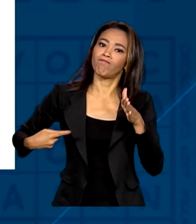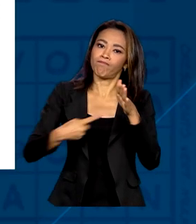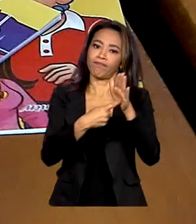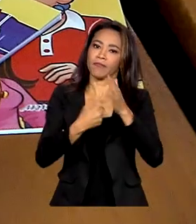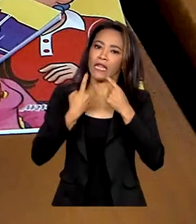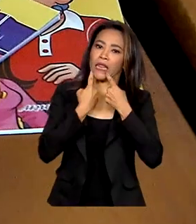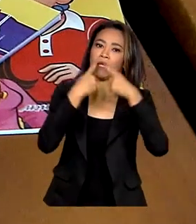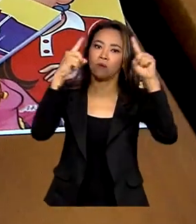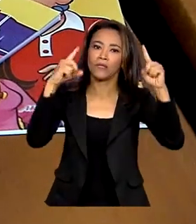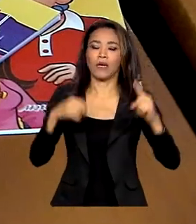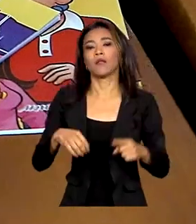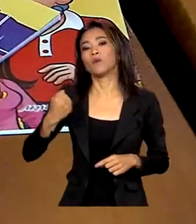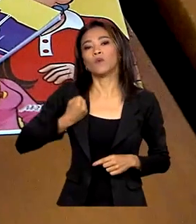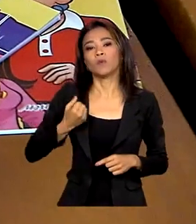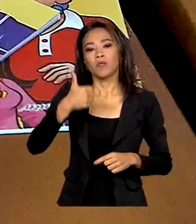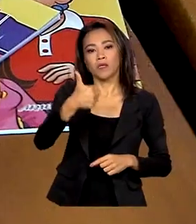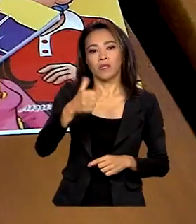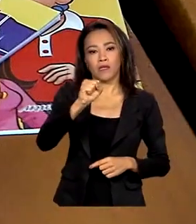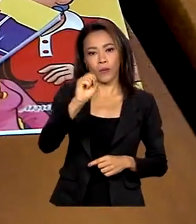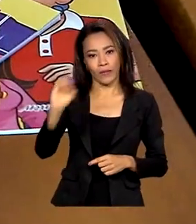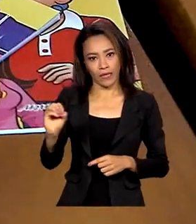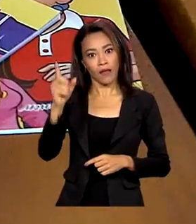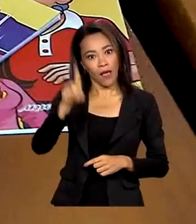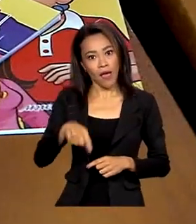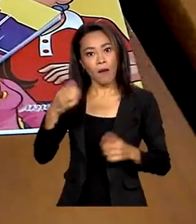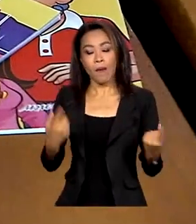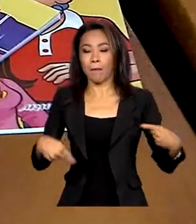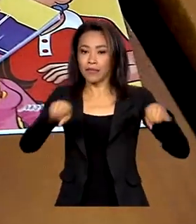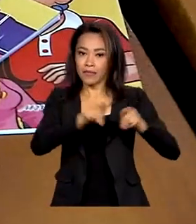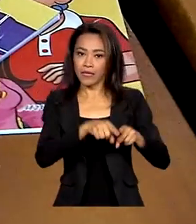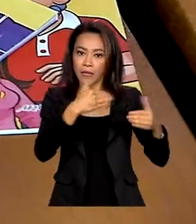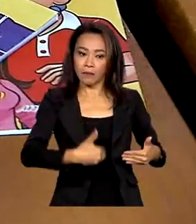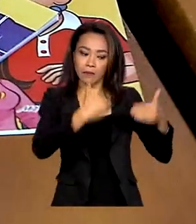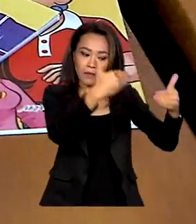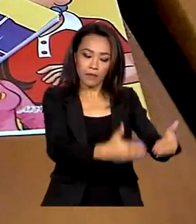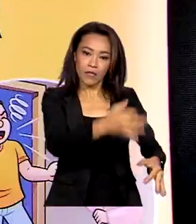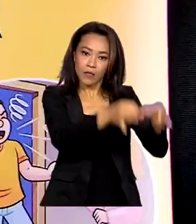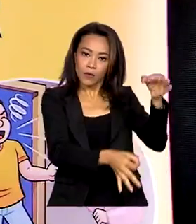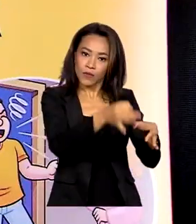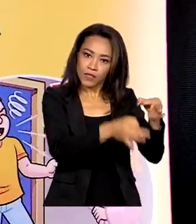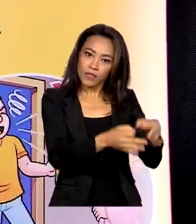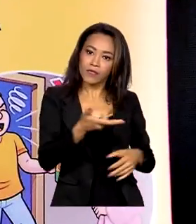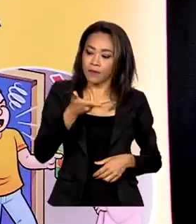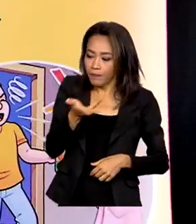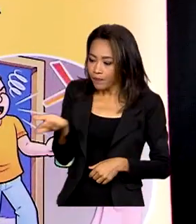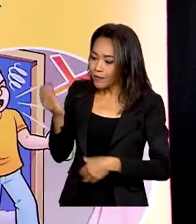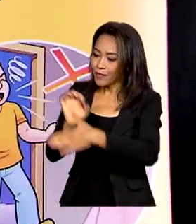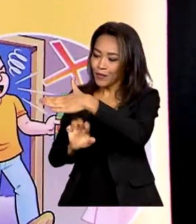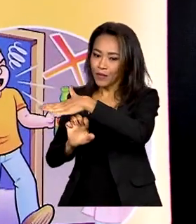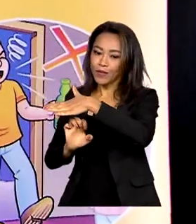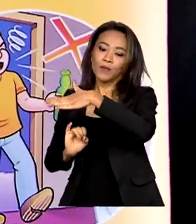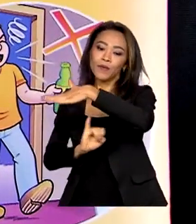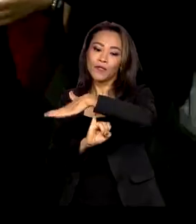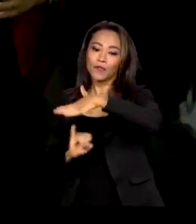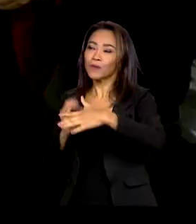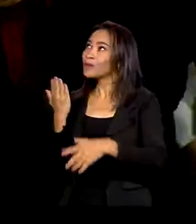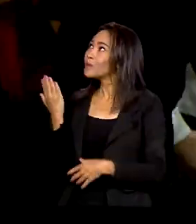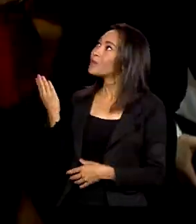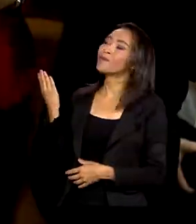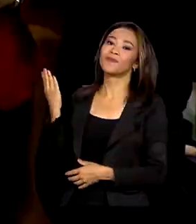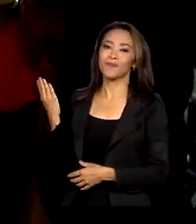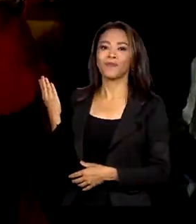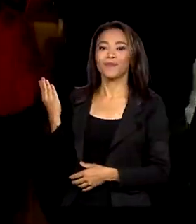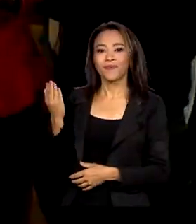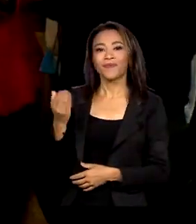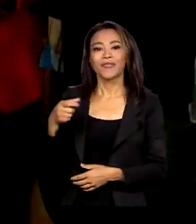A revista foi criada numa parceria entre o Ministério da Justiça e Segurança Pública e o Instituto Maurício de Souza. Ela